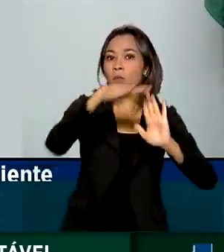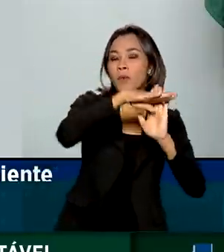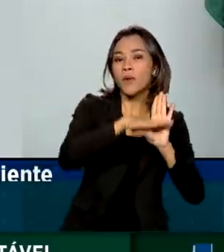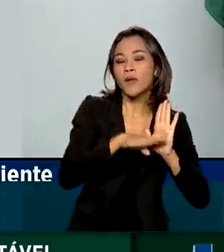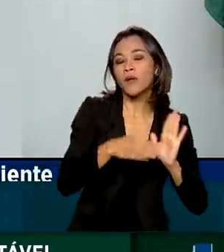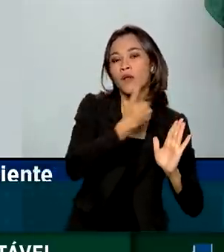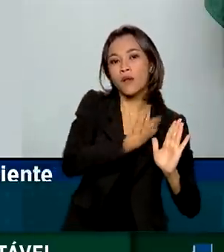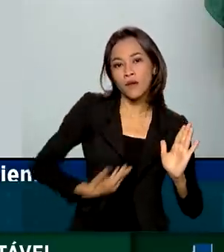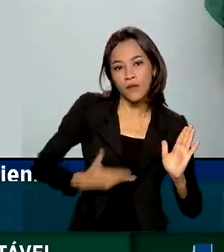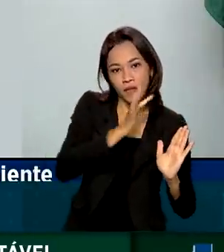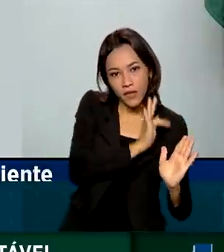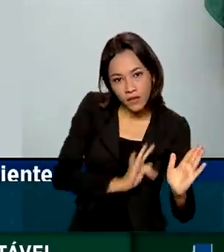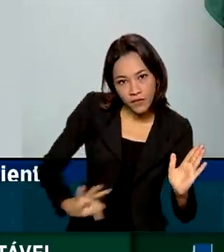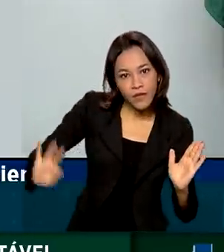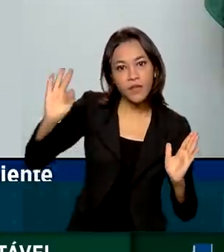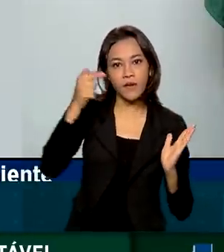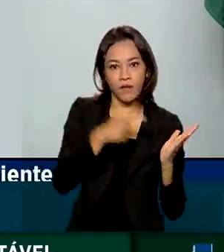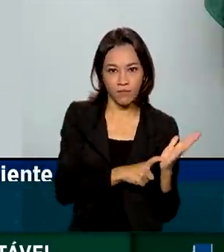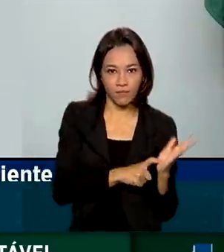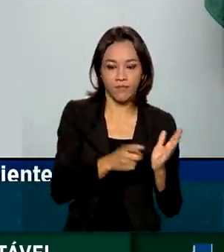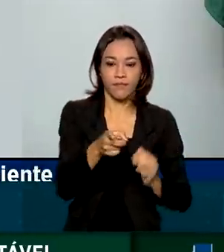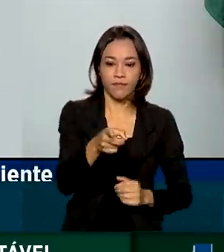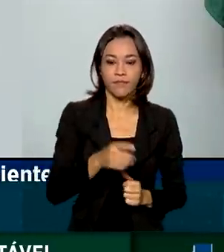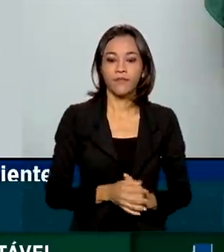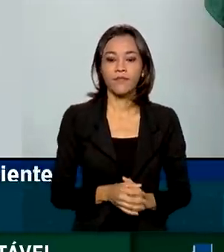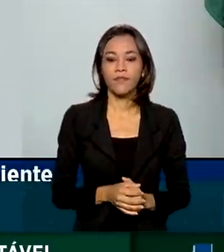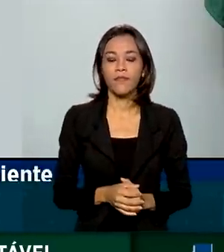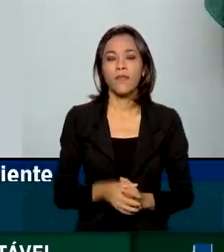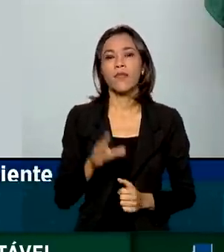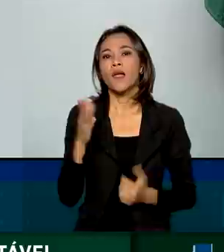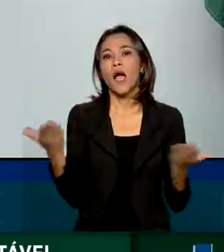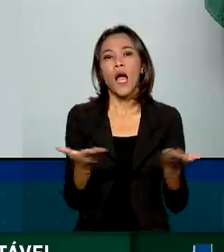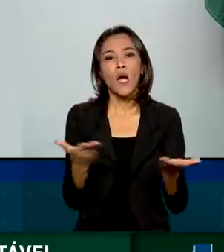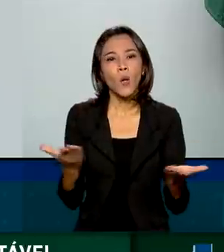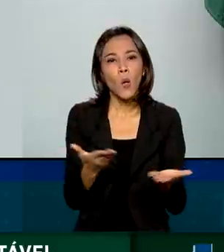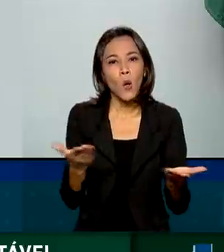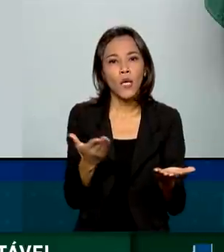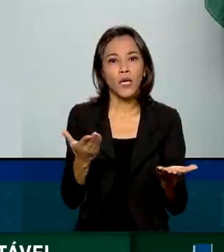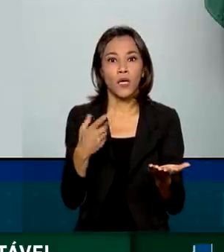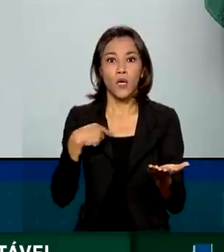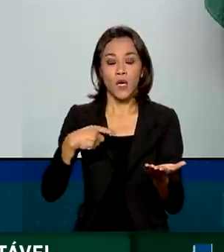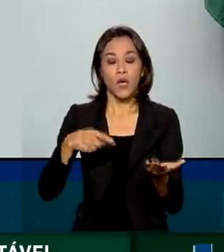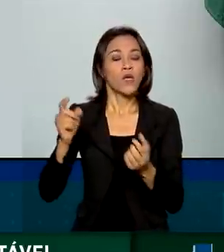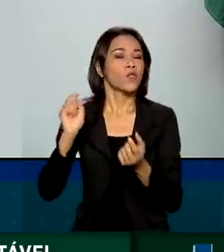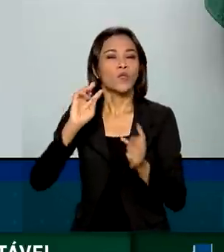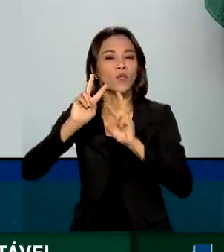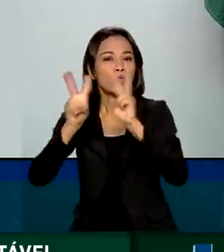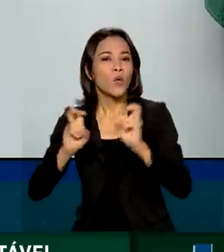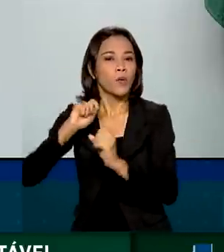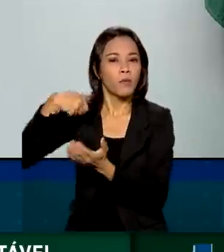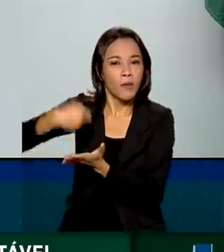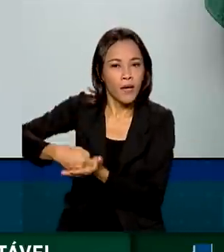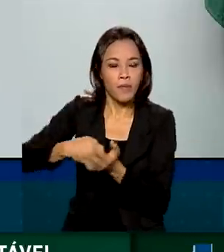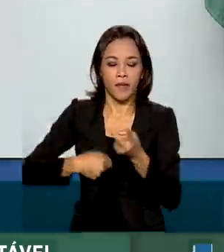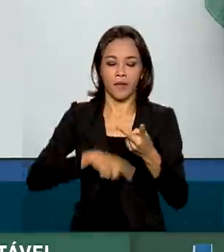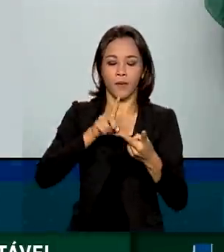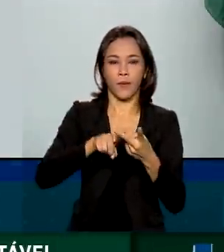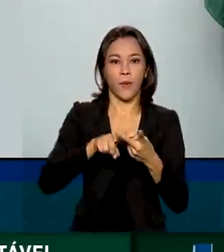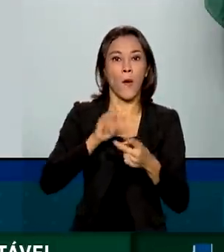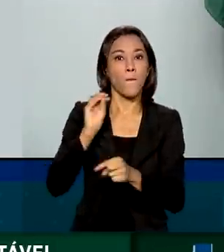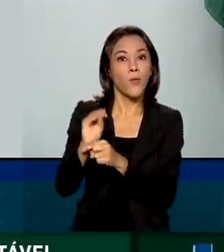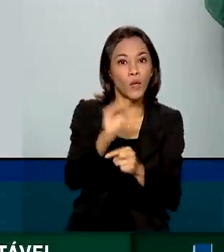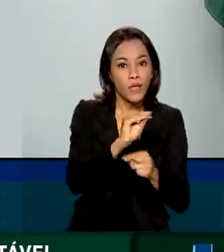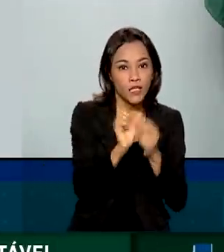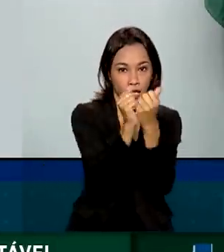Floresta Mais Bioeconomia. O conceito de pagamento por serviços ambientais, o conceito de proteger a floresta.